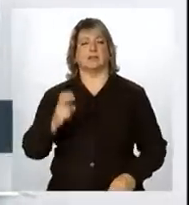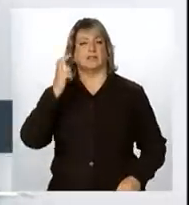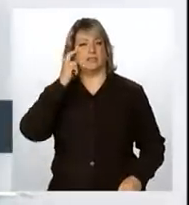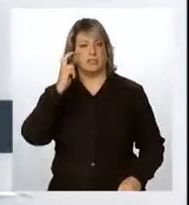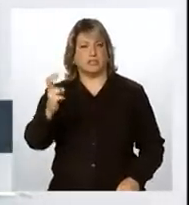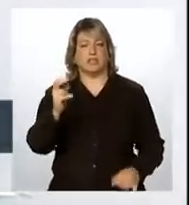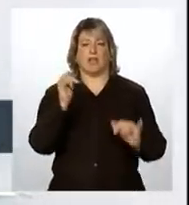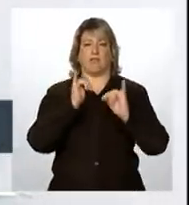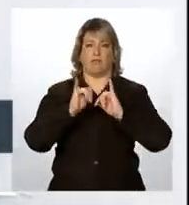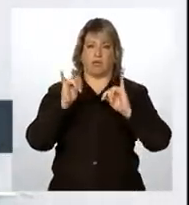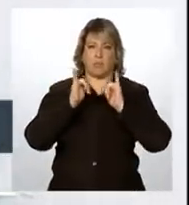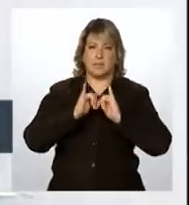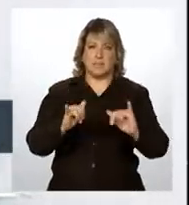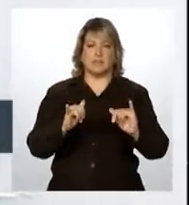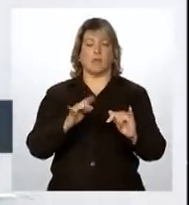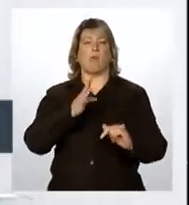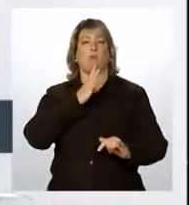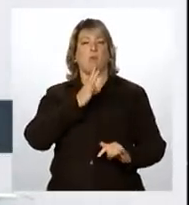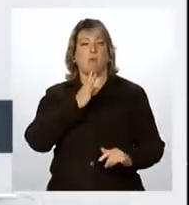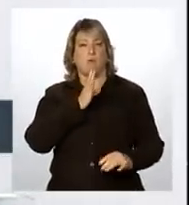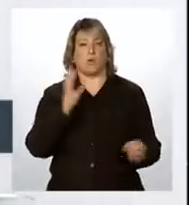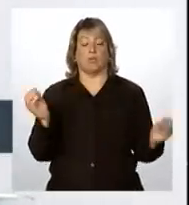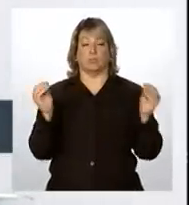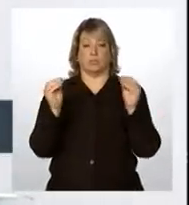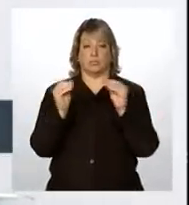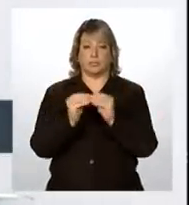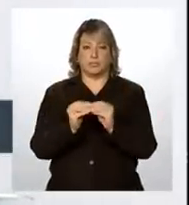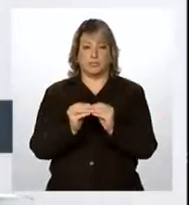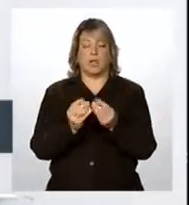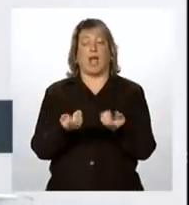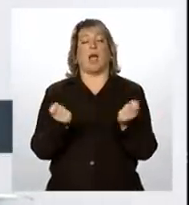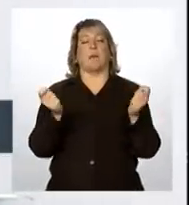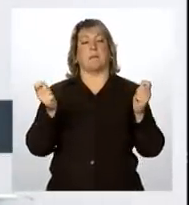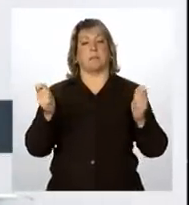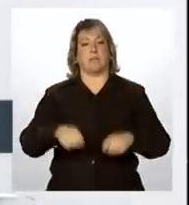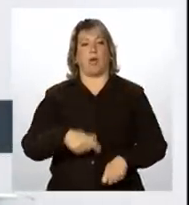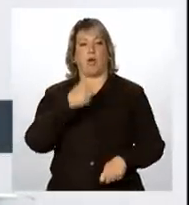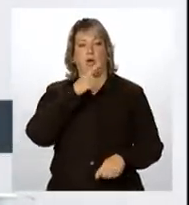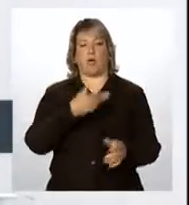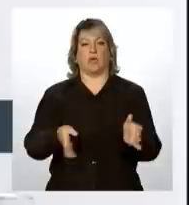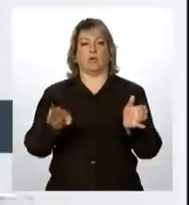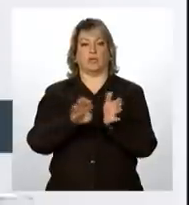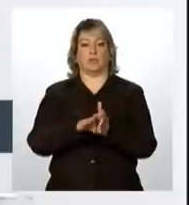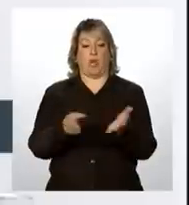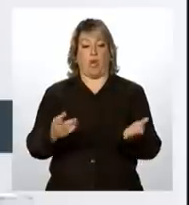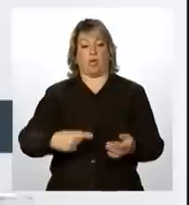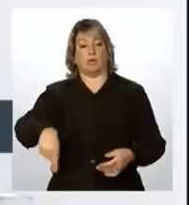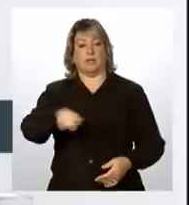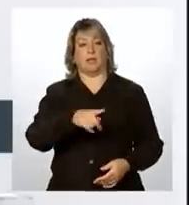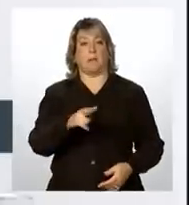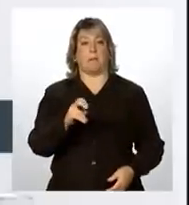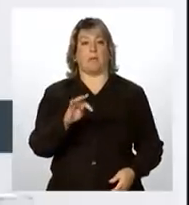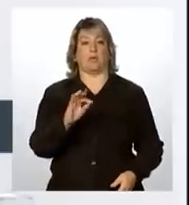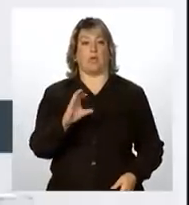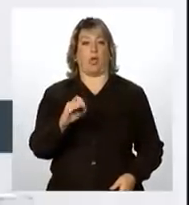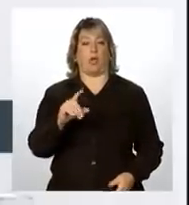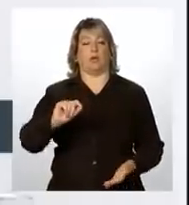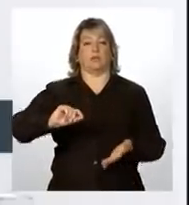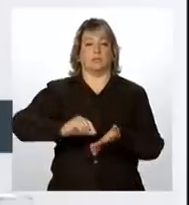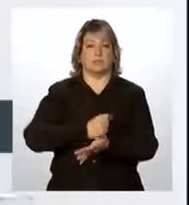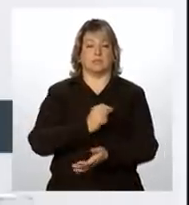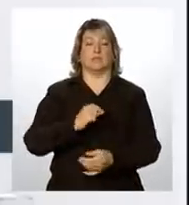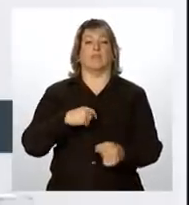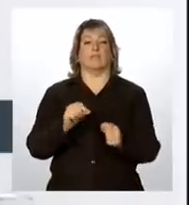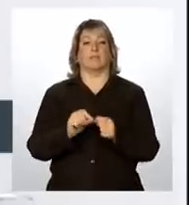tem informação, tem conhecimento para que a gente pudesse ter chegado à assinatura desses protocolos regulando